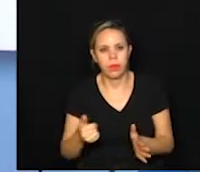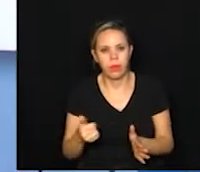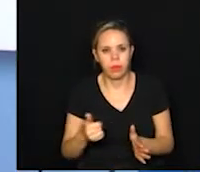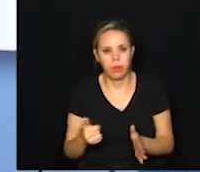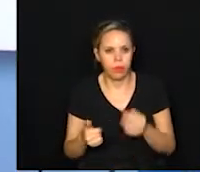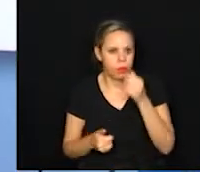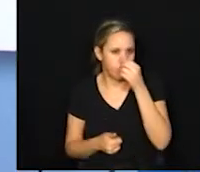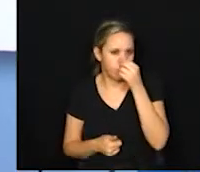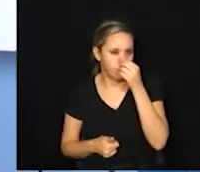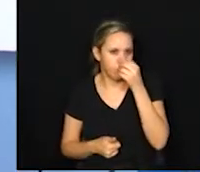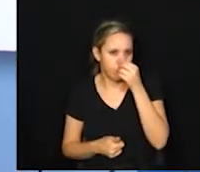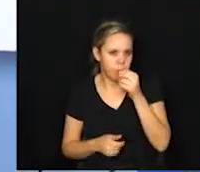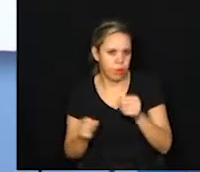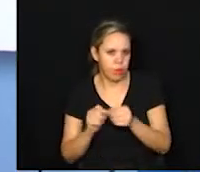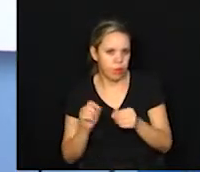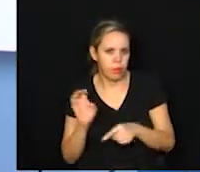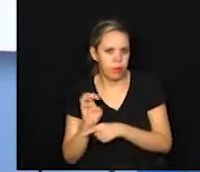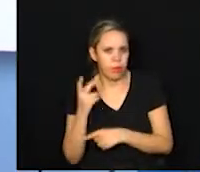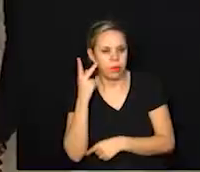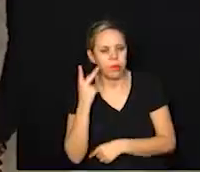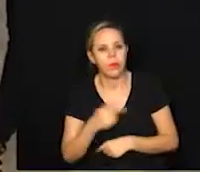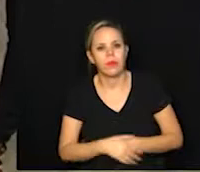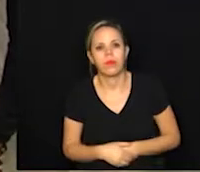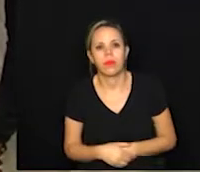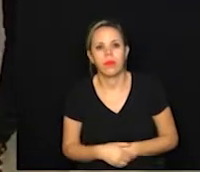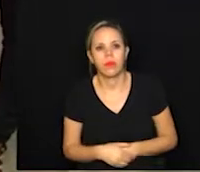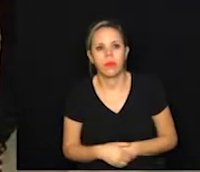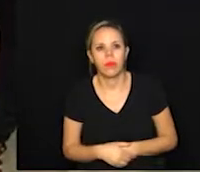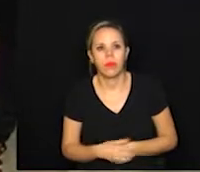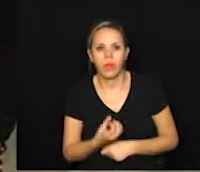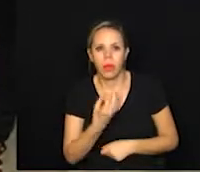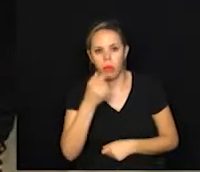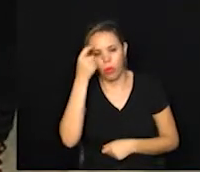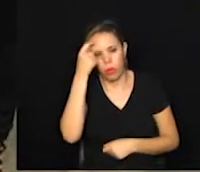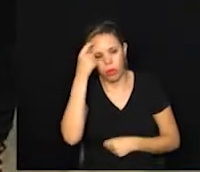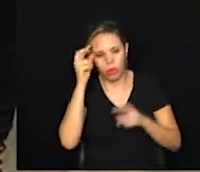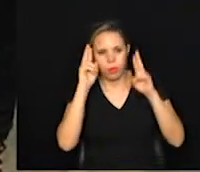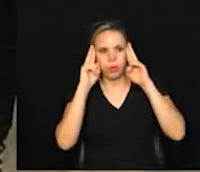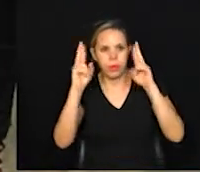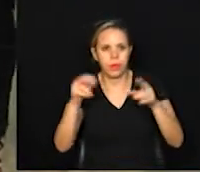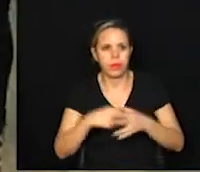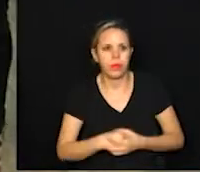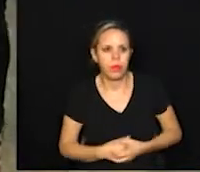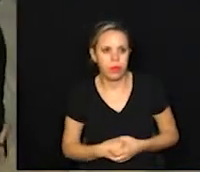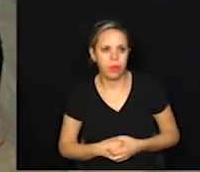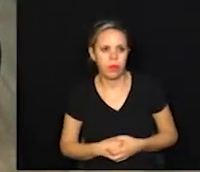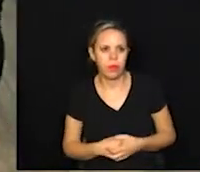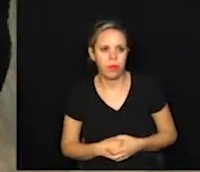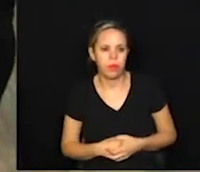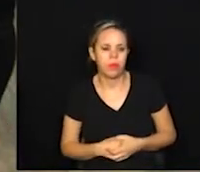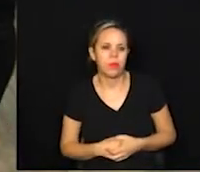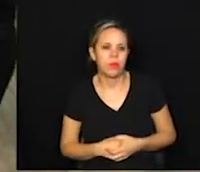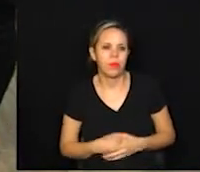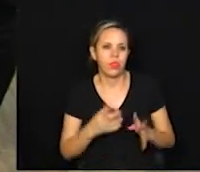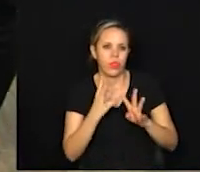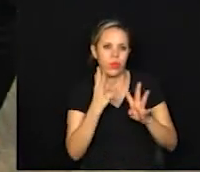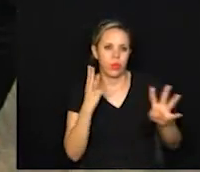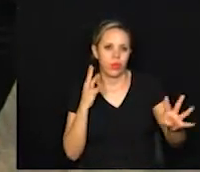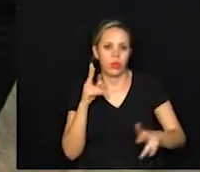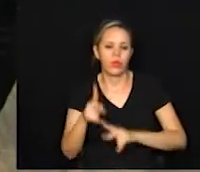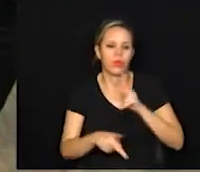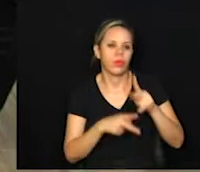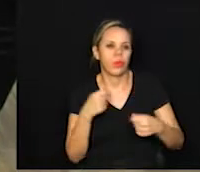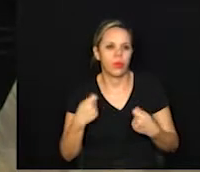prévia feita no estado de São Paulo. Bom senso e respeito, né? Existe uma fila, então agora pessoas